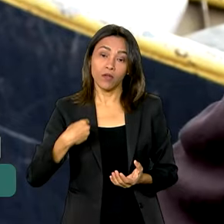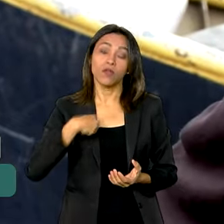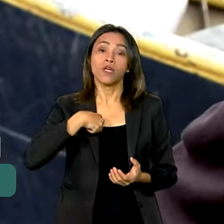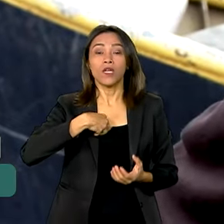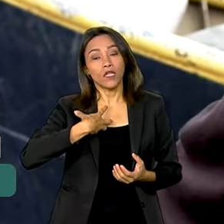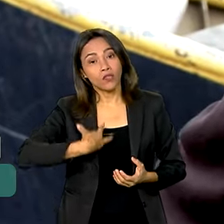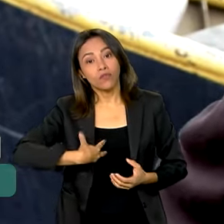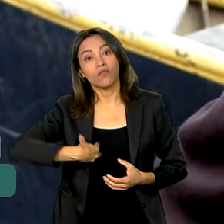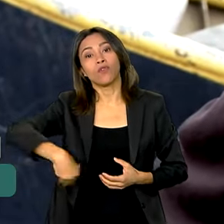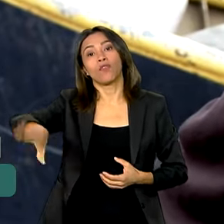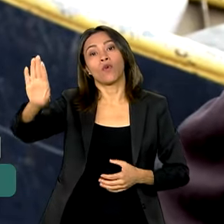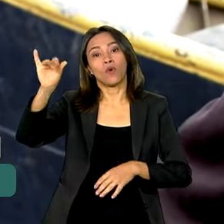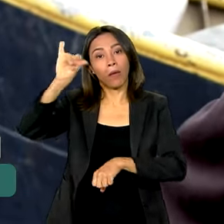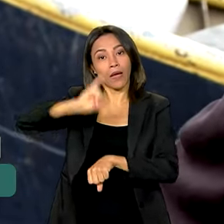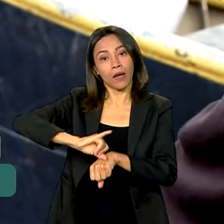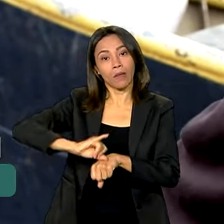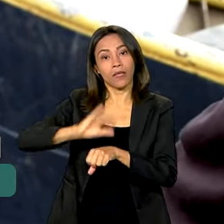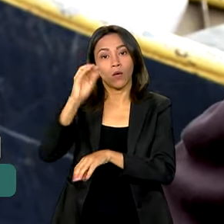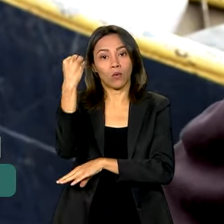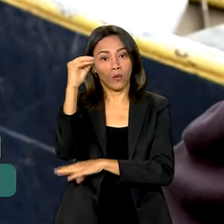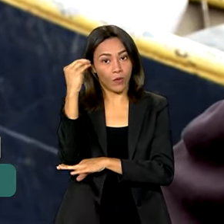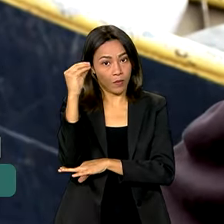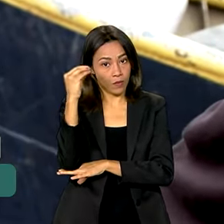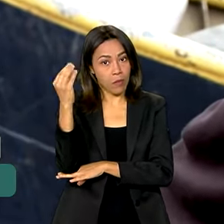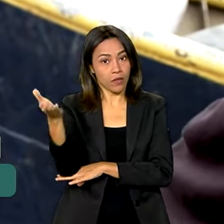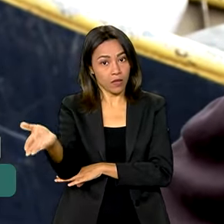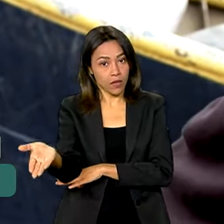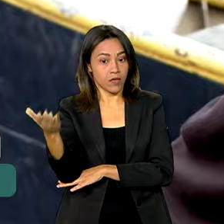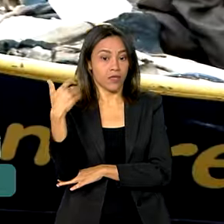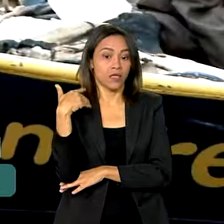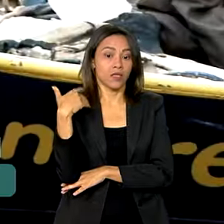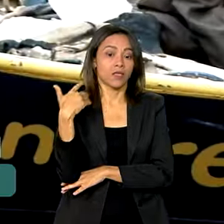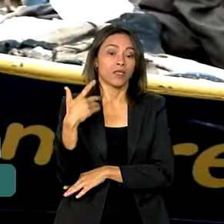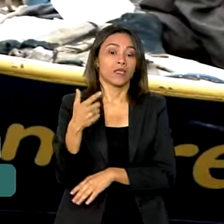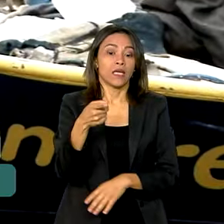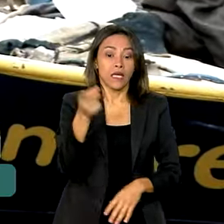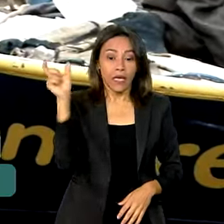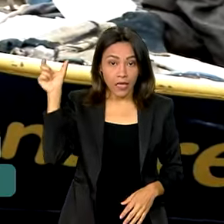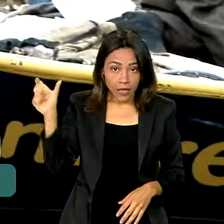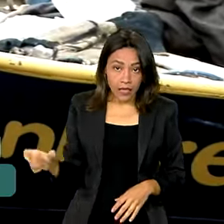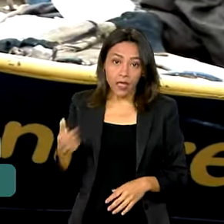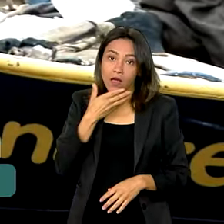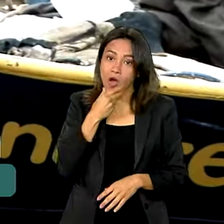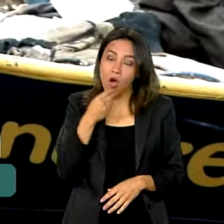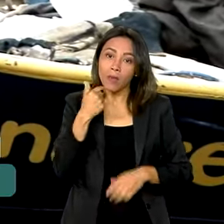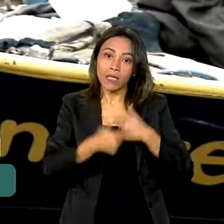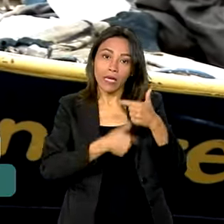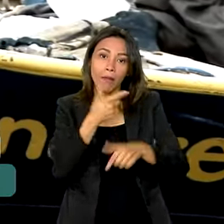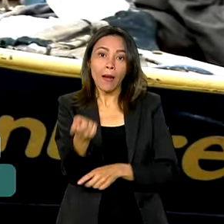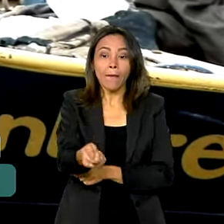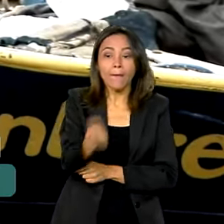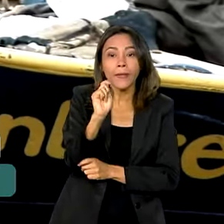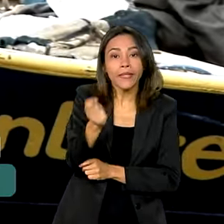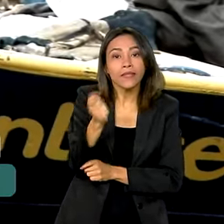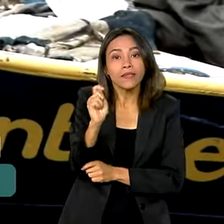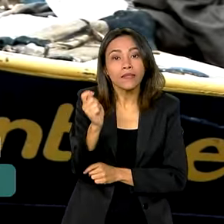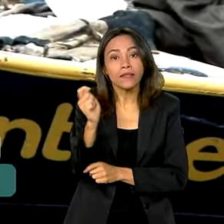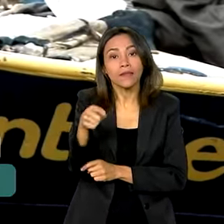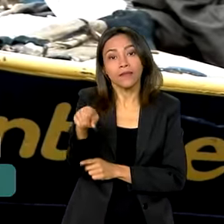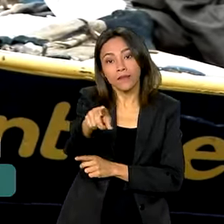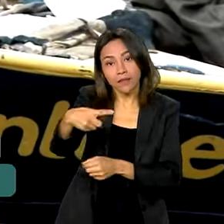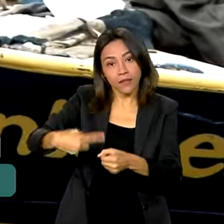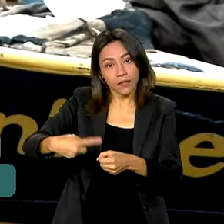Alegre. Enquanto tiver recurso depois, a gente não sabe como é que vai ficar. Pescador artesanal do bairro Itapuã, em Viamão,